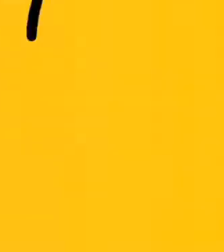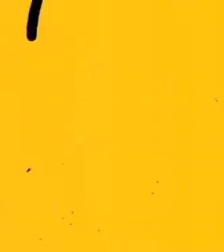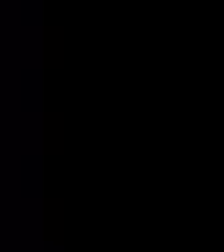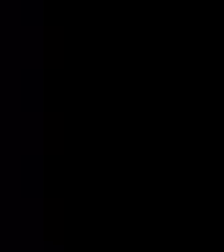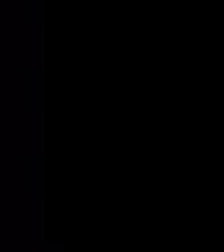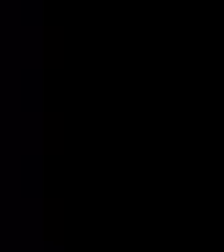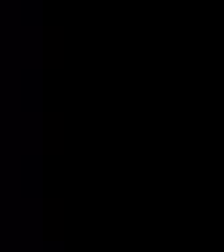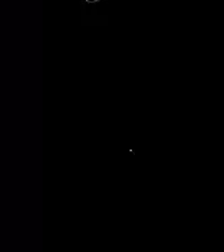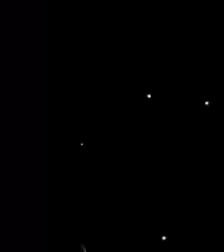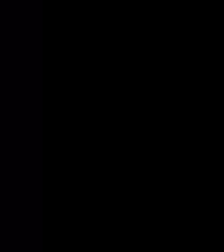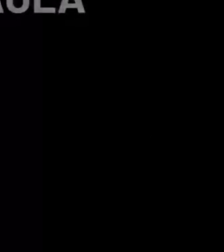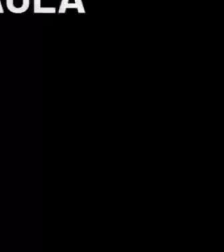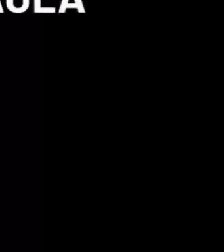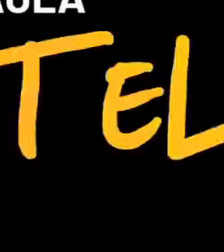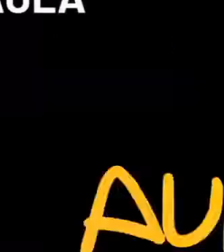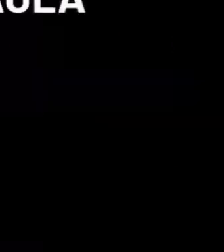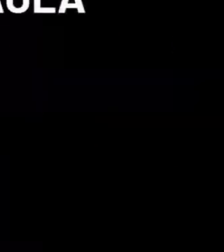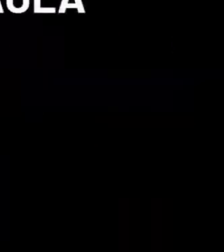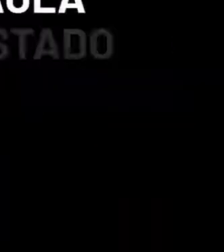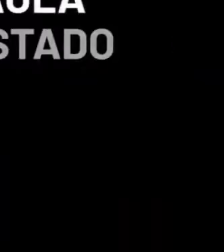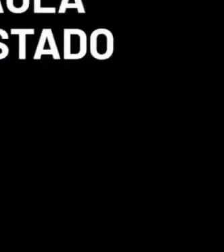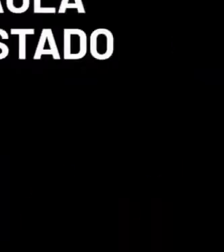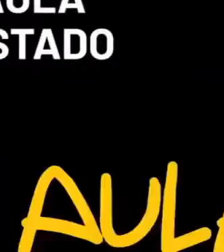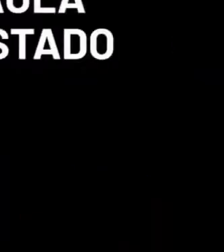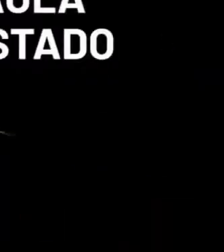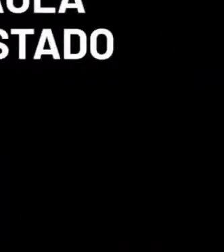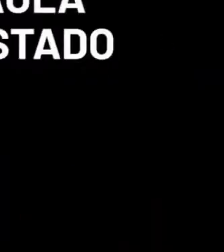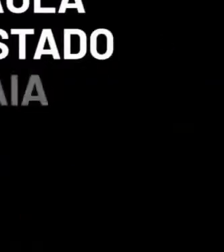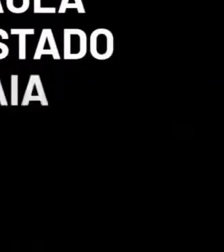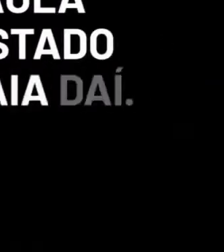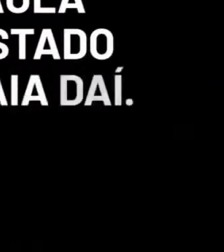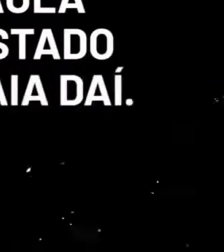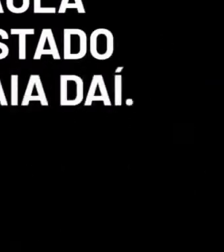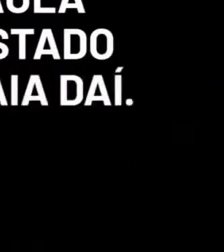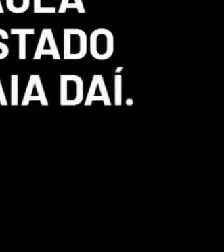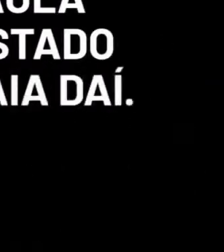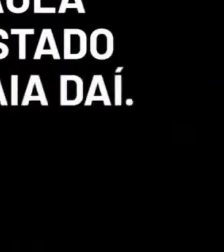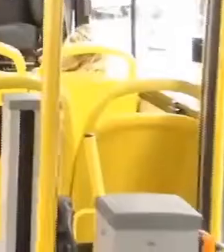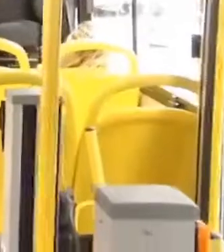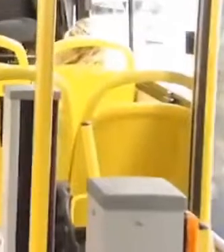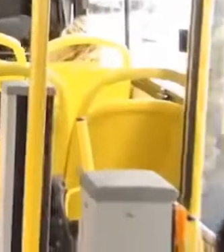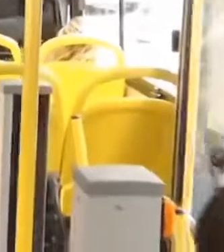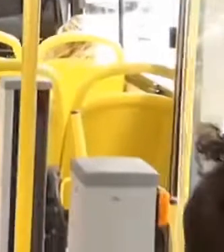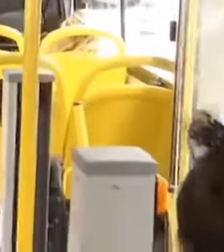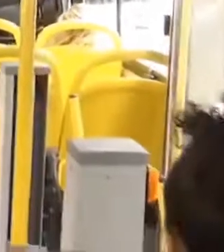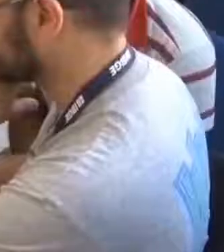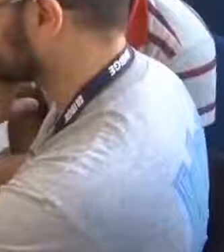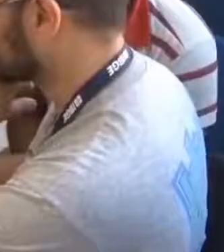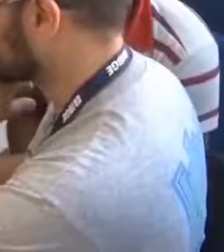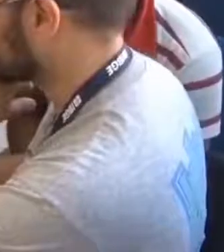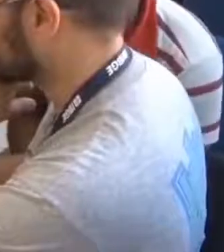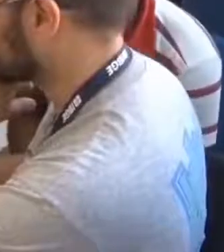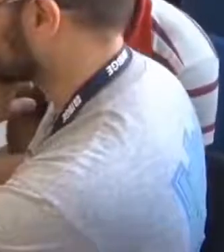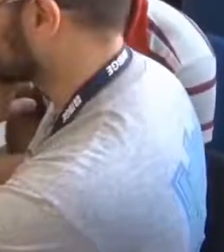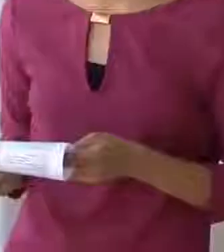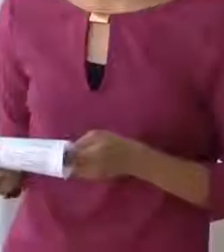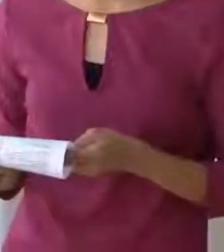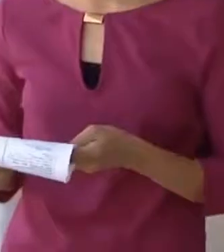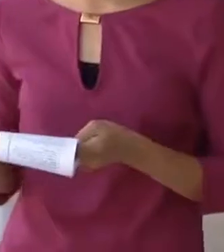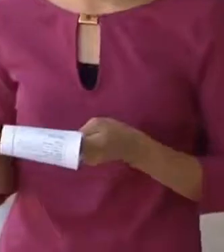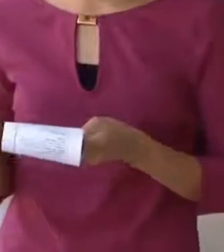Logo após a teleaula da Secretaria de Estado de Educação, não saia daí. Na Rede Minas, você tem informação